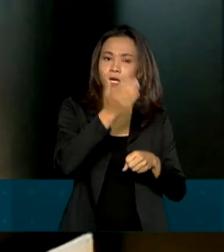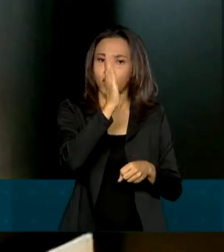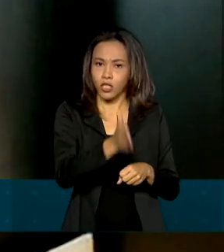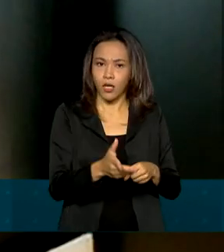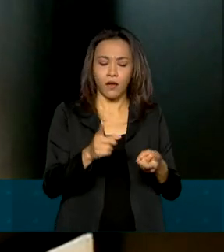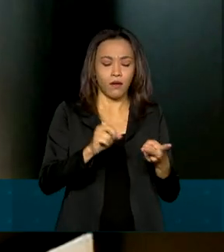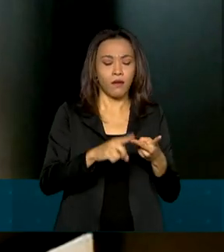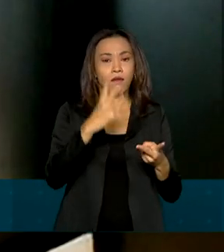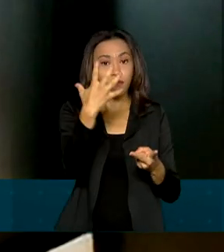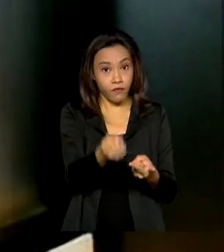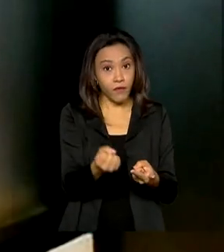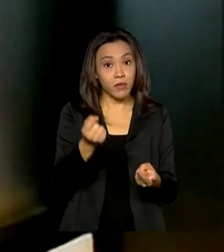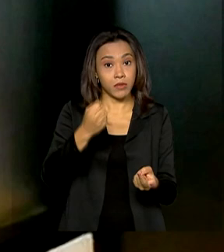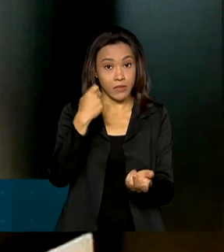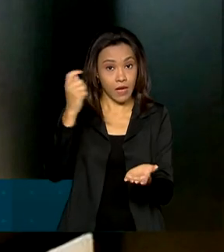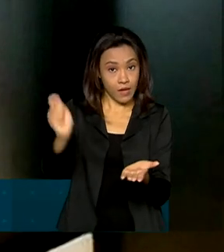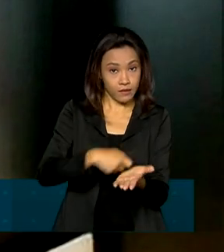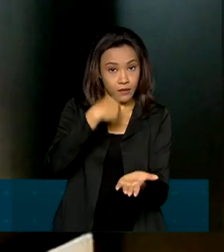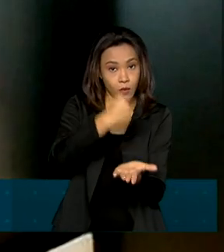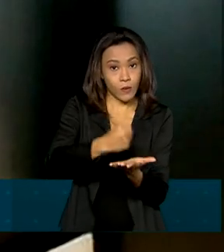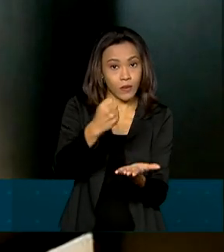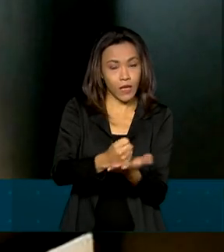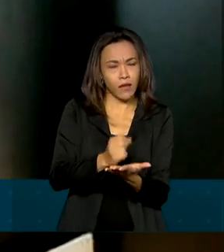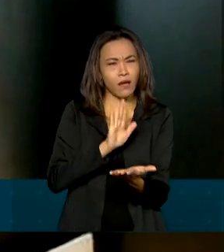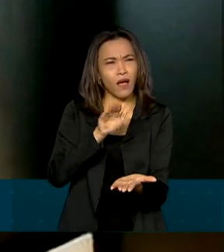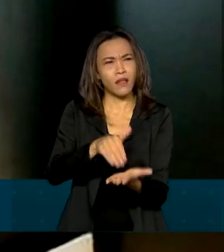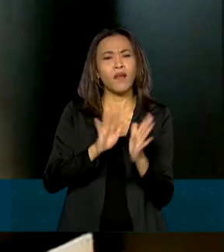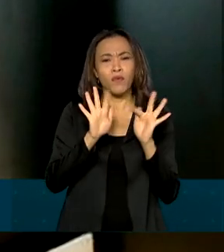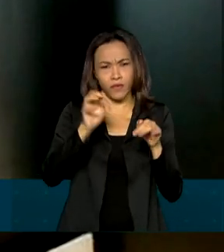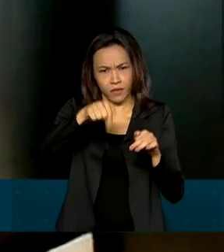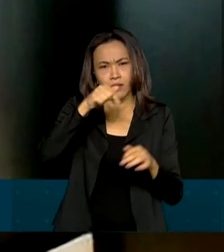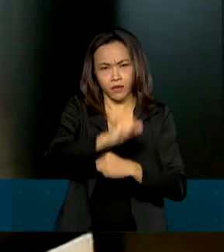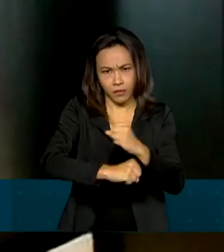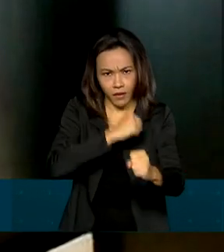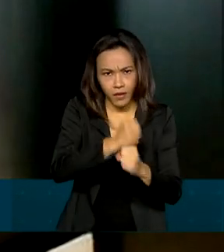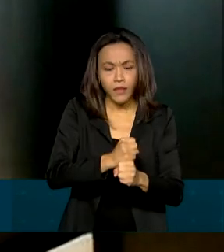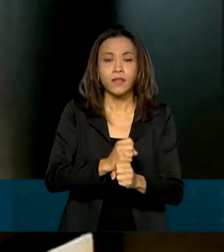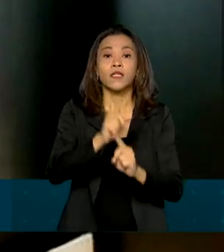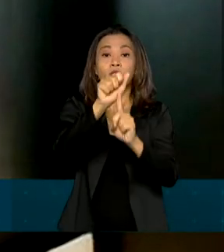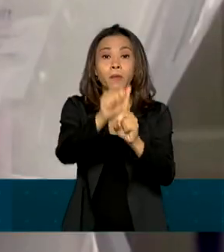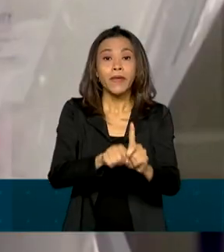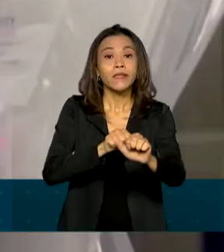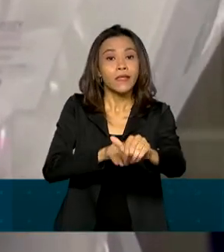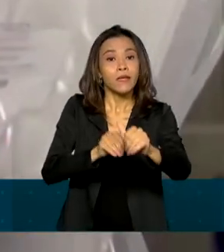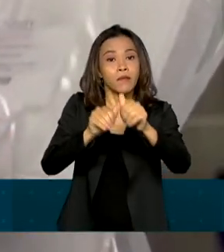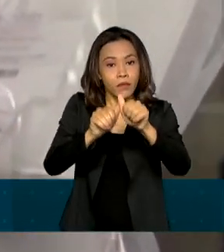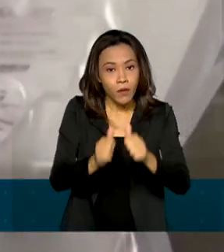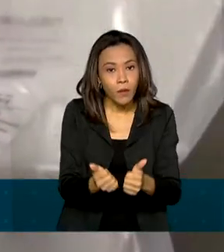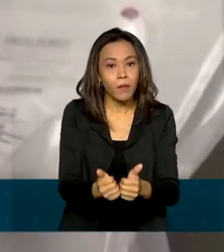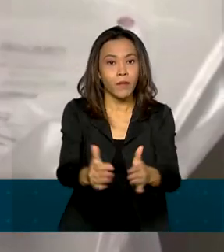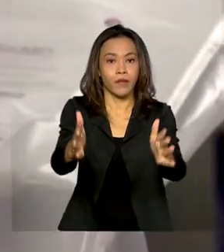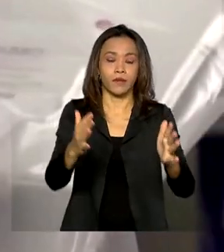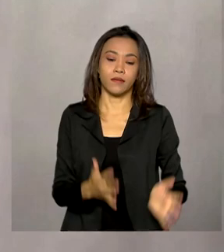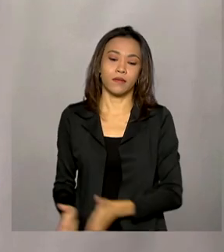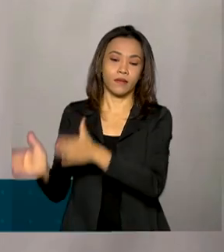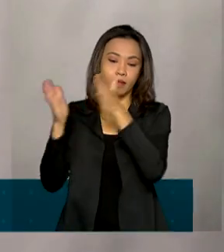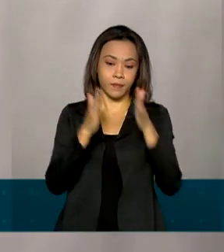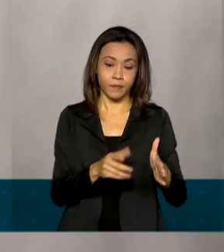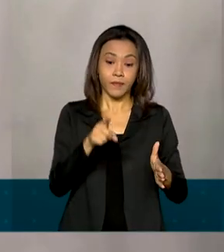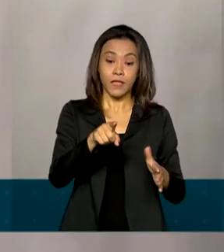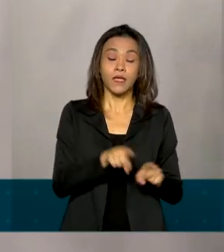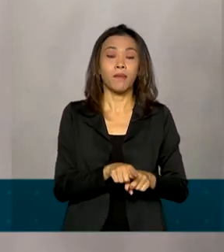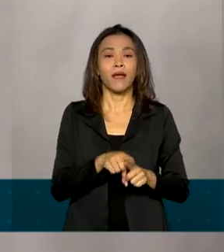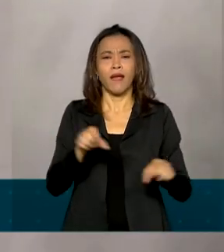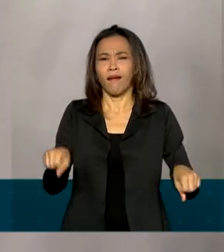contrato até o final deste mês e as entregas se darão a partir do mês de setembro. A quebra de patentes de